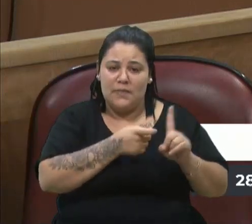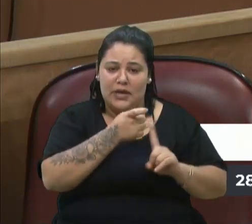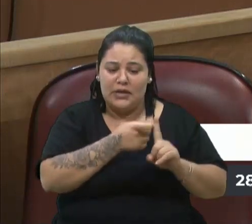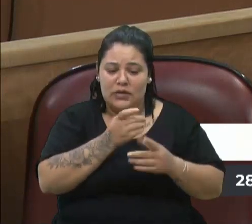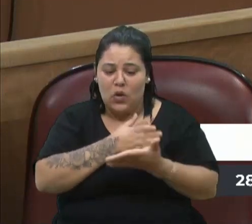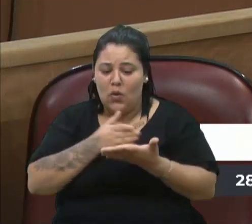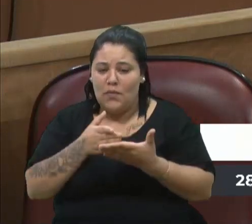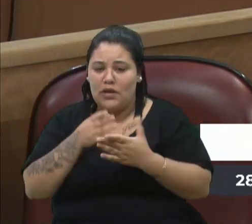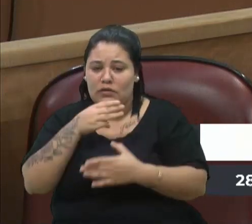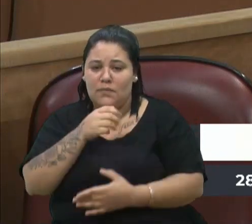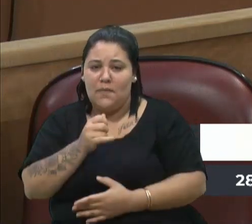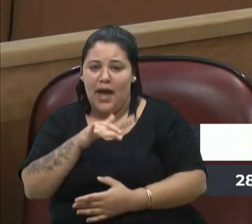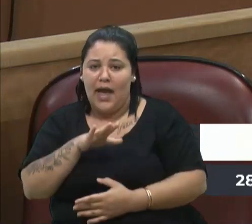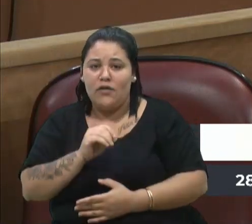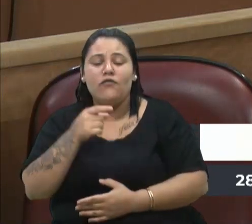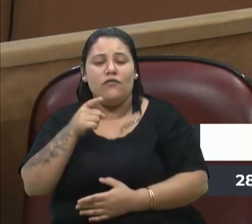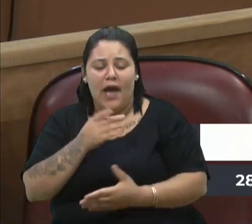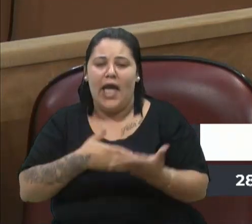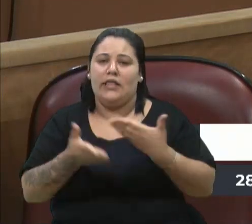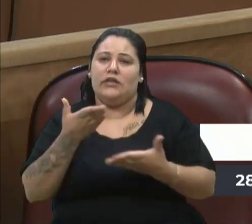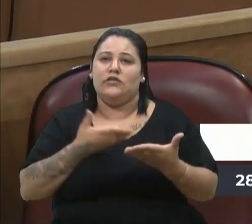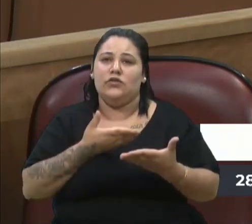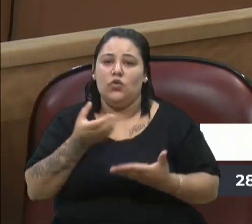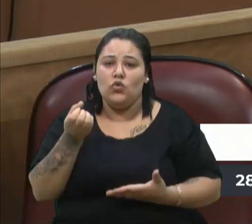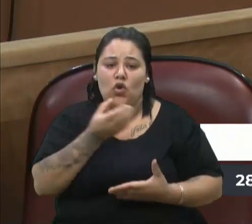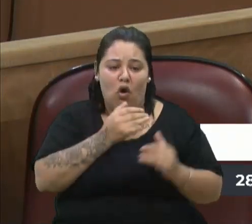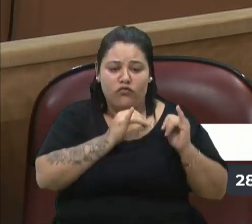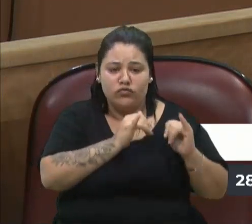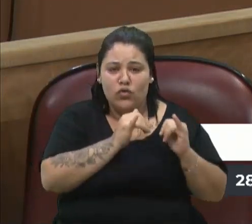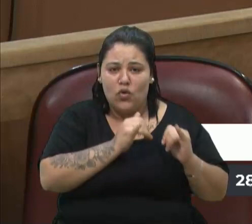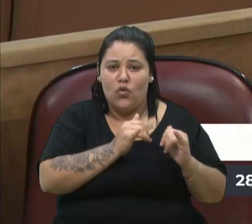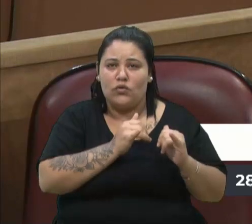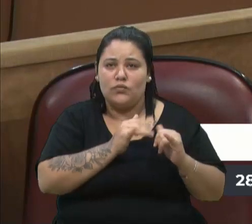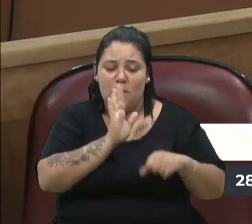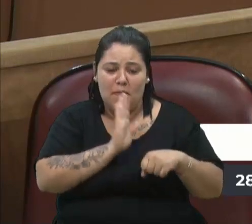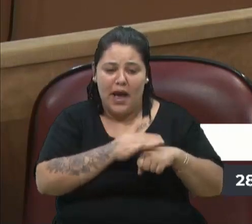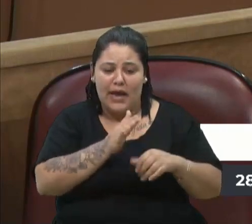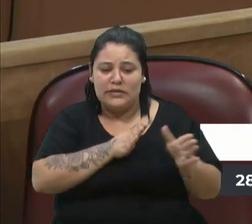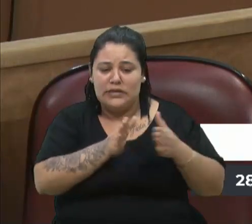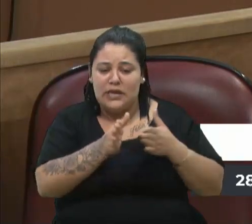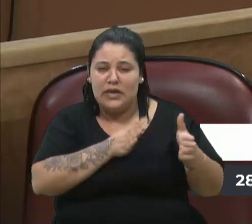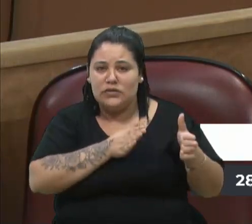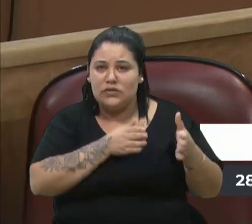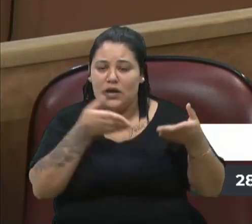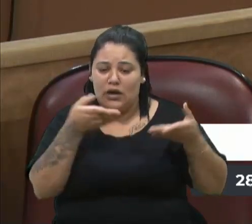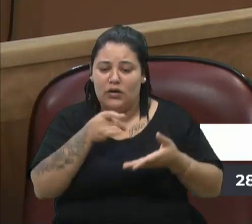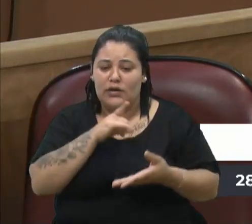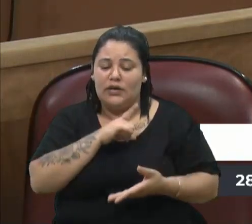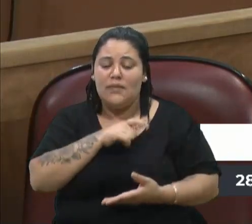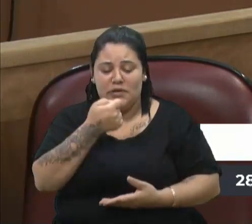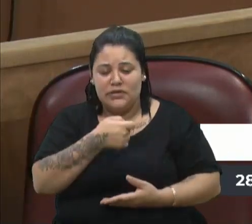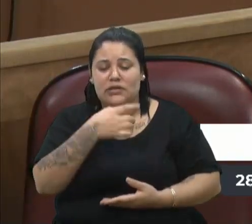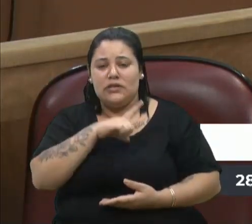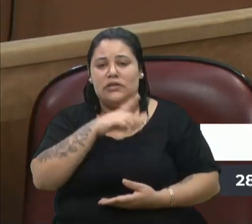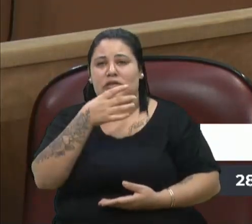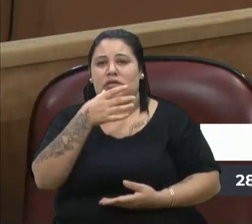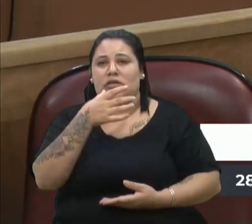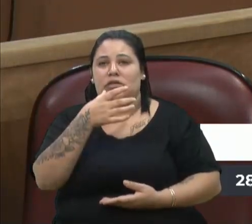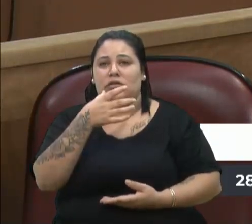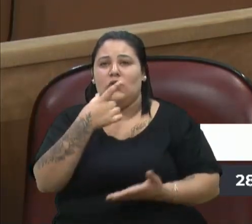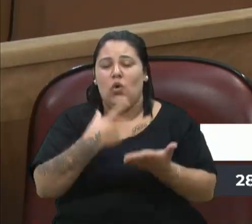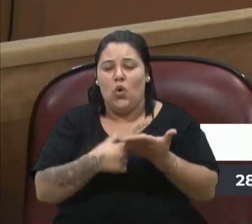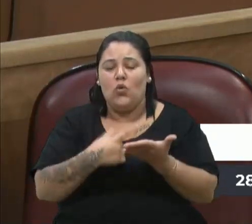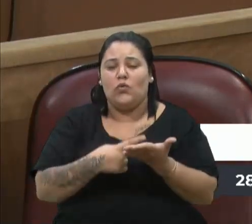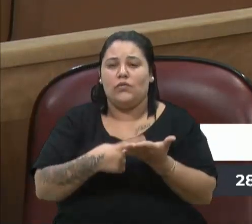vai ser atendidos com novas linhas, mais acesso. Agora, gente tem que convir, quando eu falei que eles querem